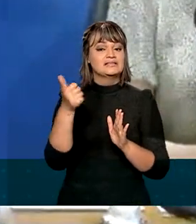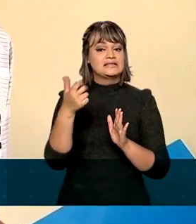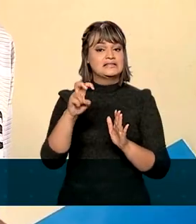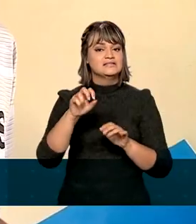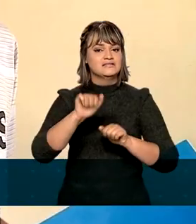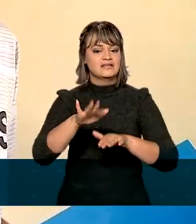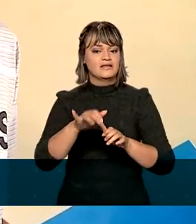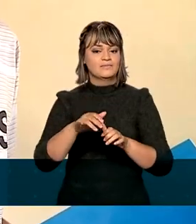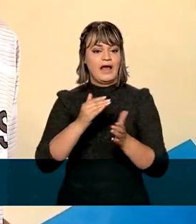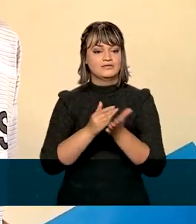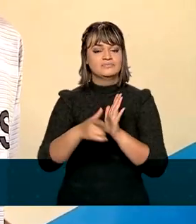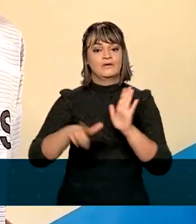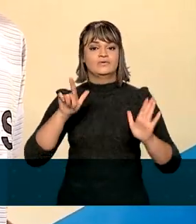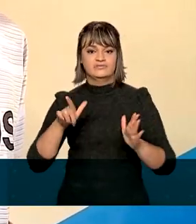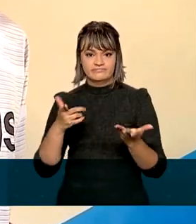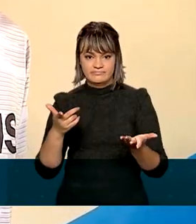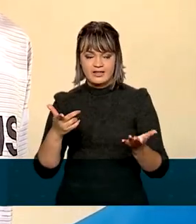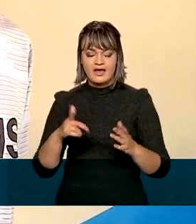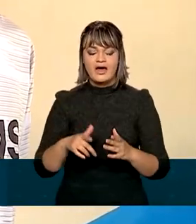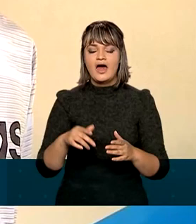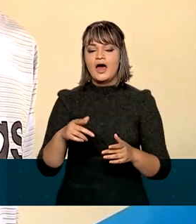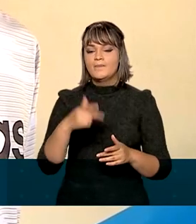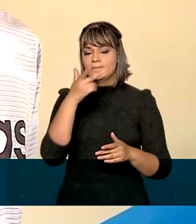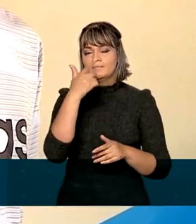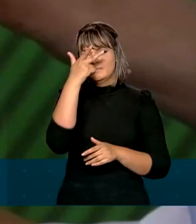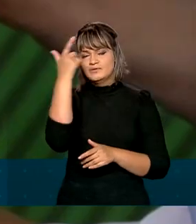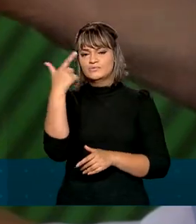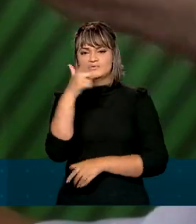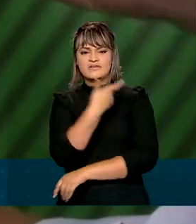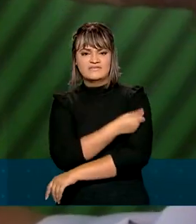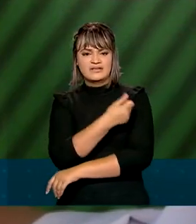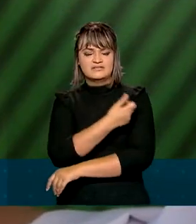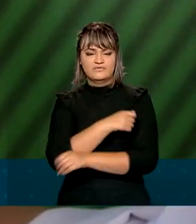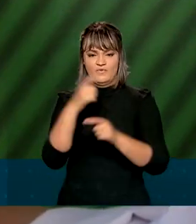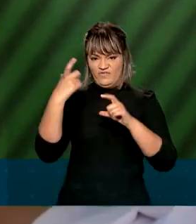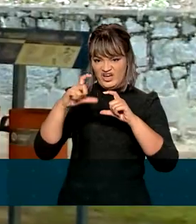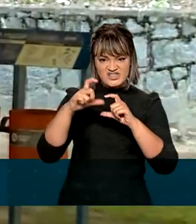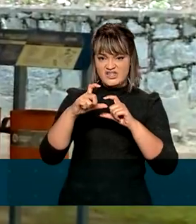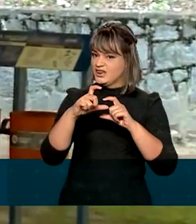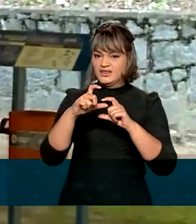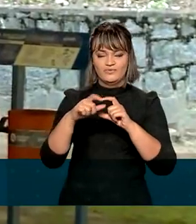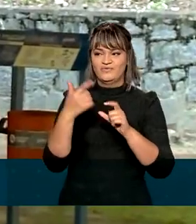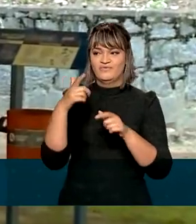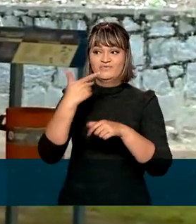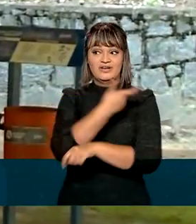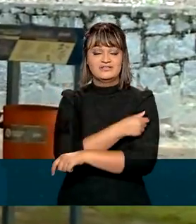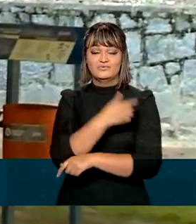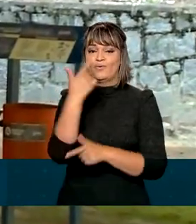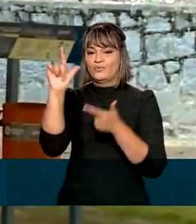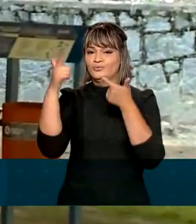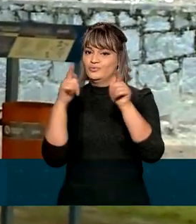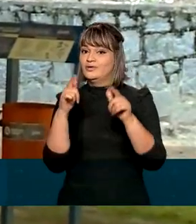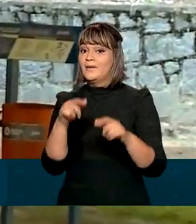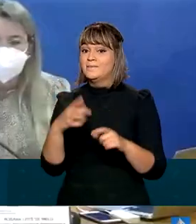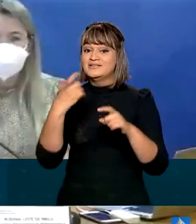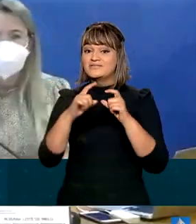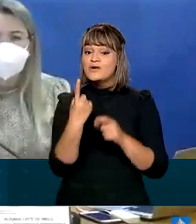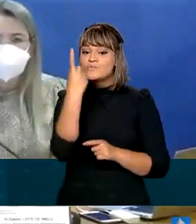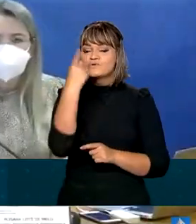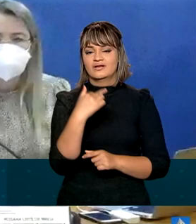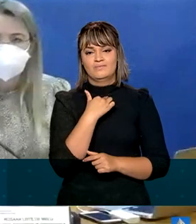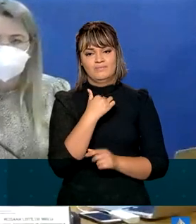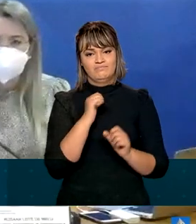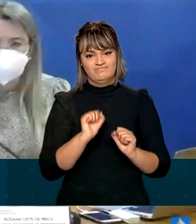setembro. Além disso, receberam outros imunizantes e não o da Pfizer, único autorizado pela Anvisa para este público.